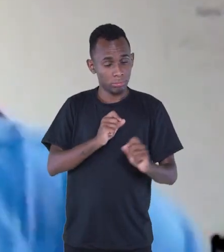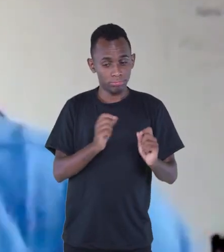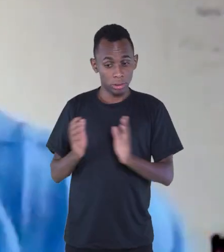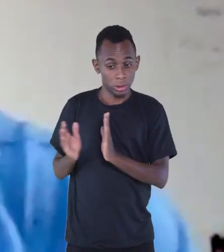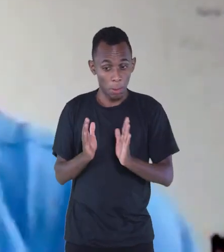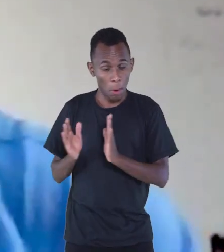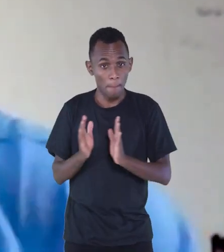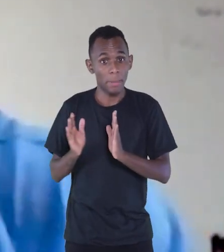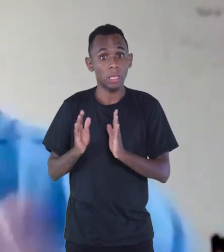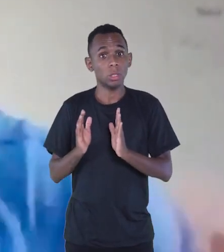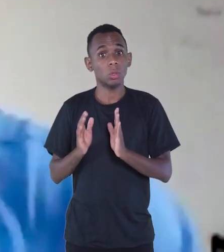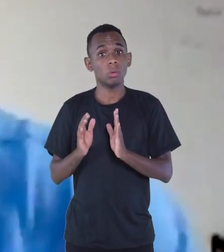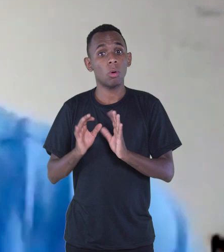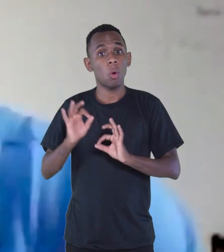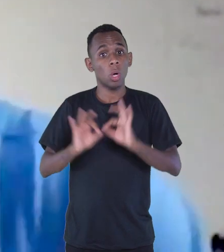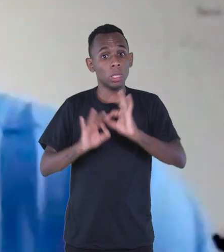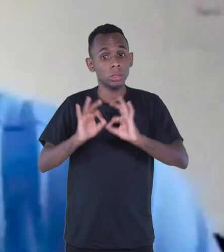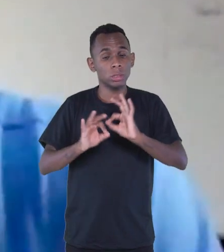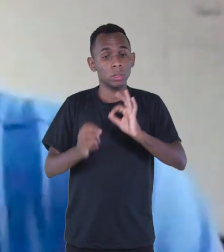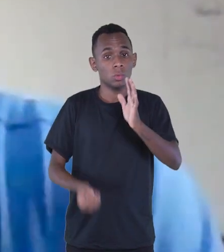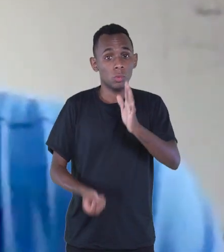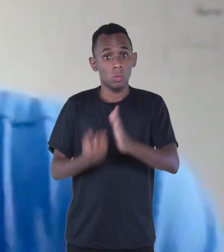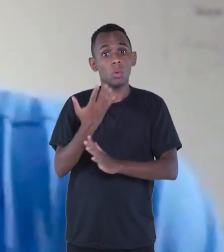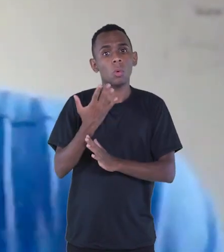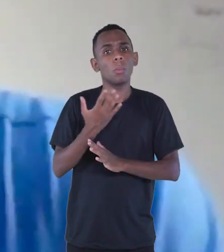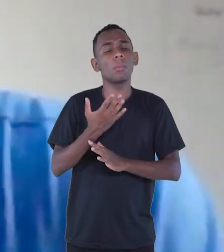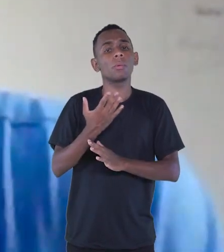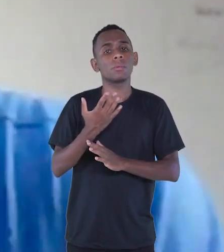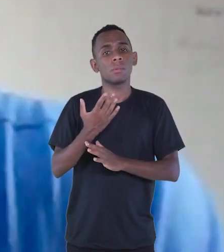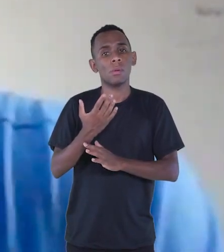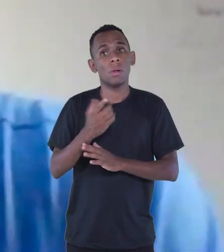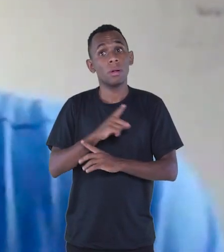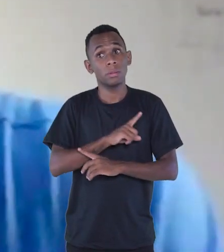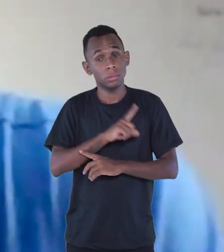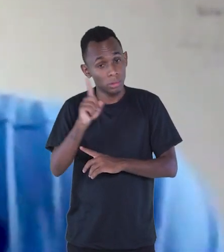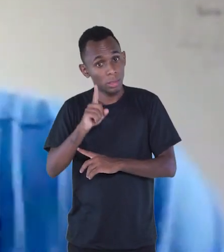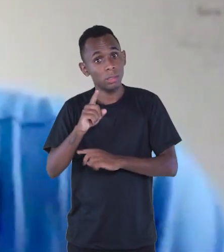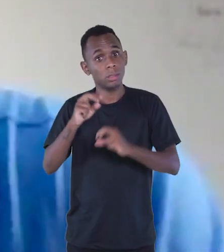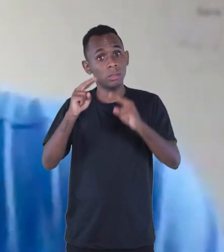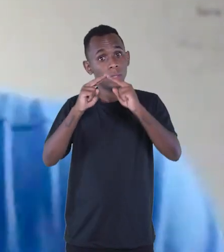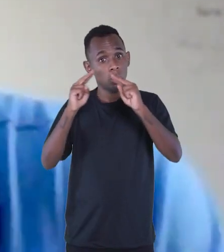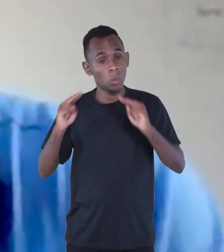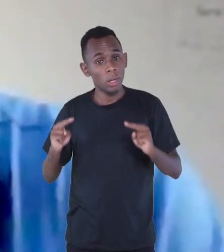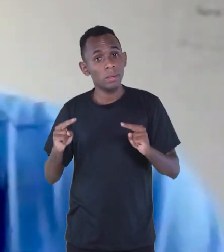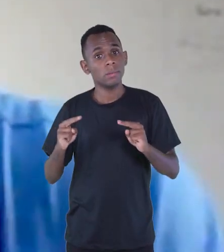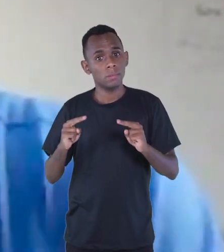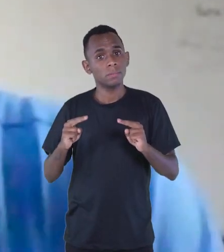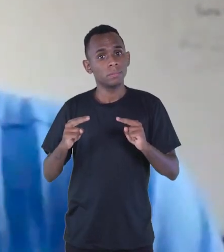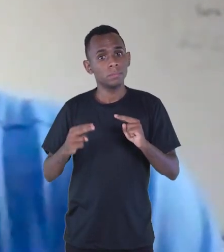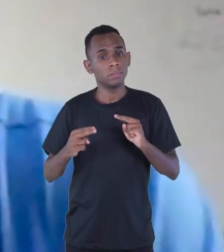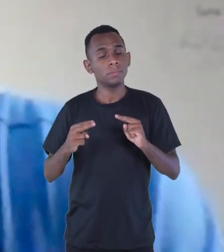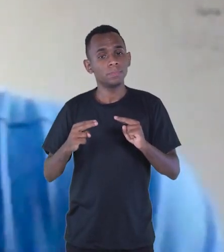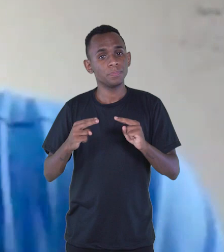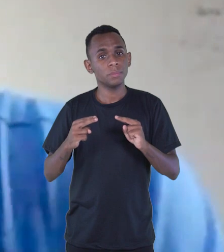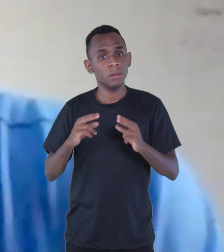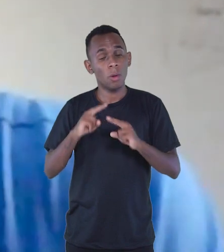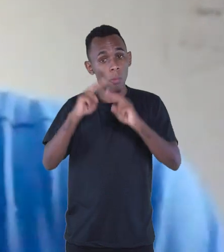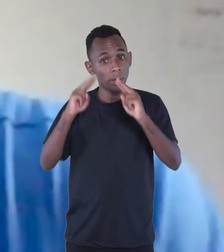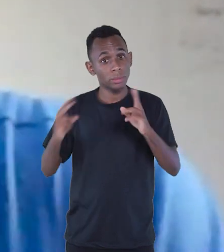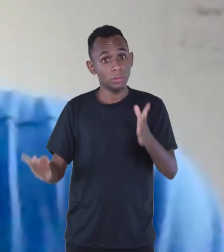montando esse grupo e montando essas festas, lá na UENG, no INESP, onde hoje é a UENG,